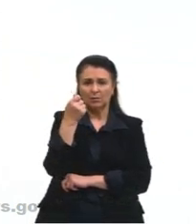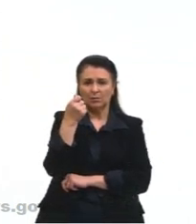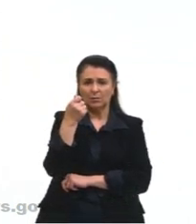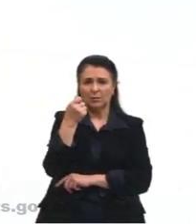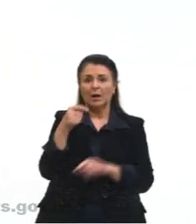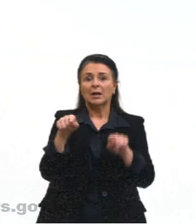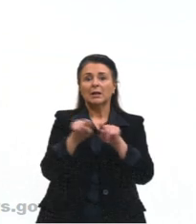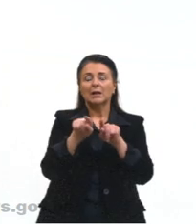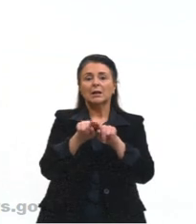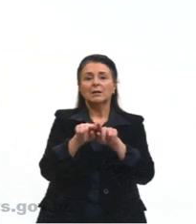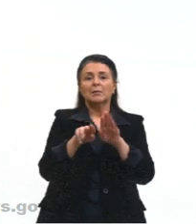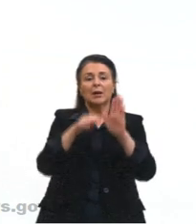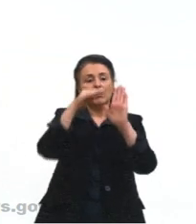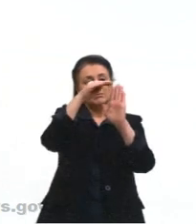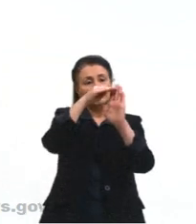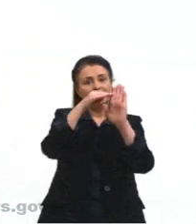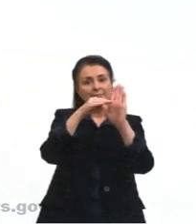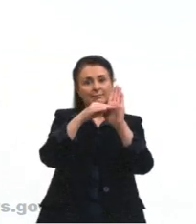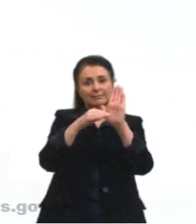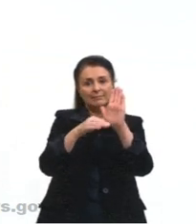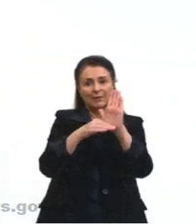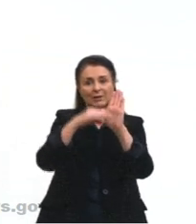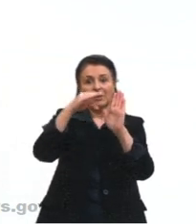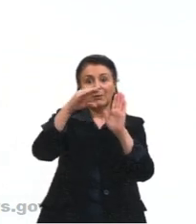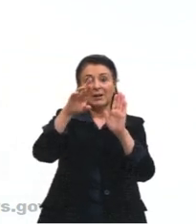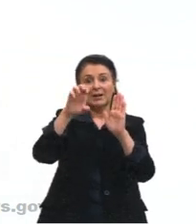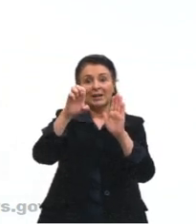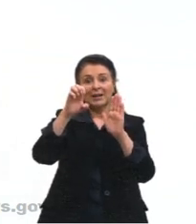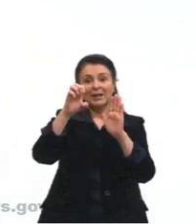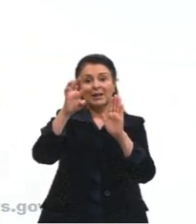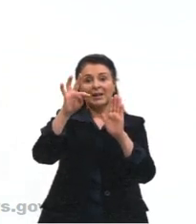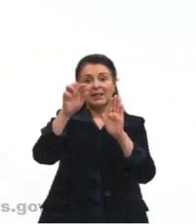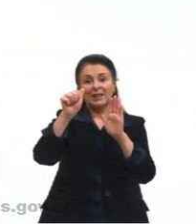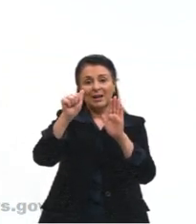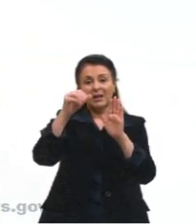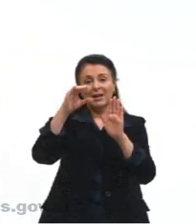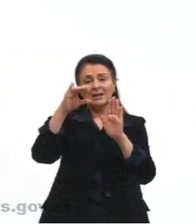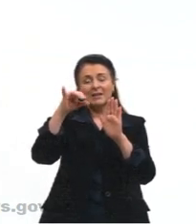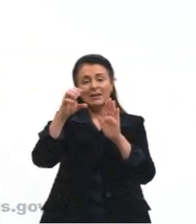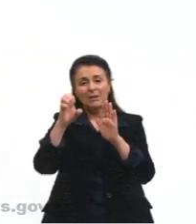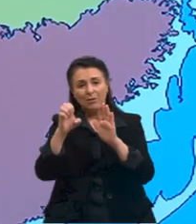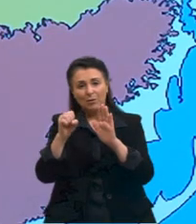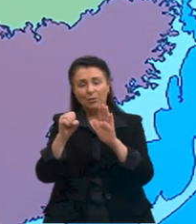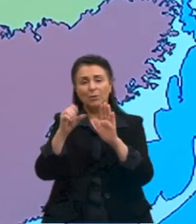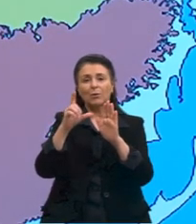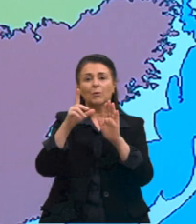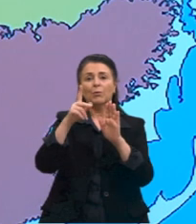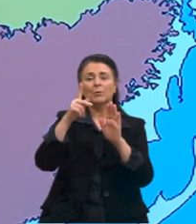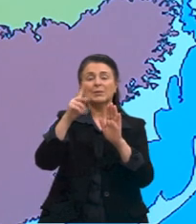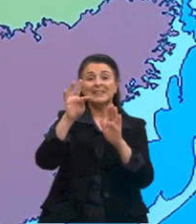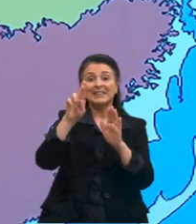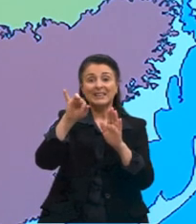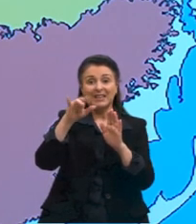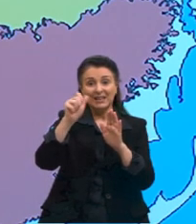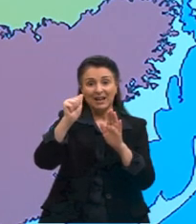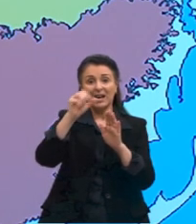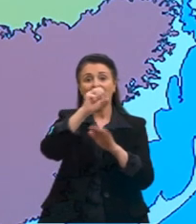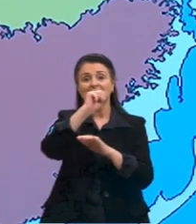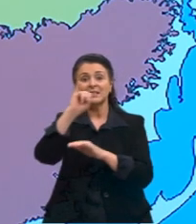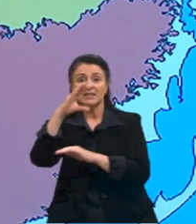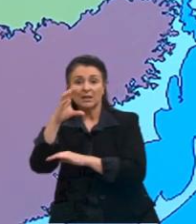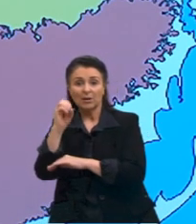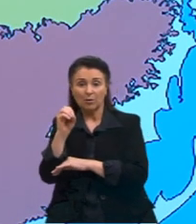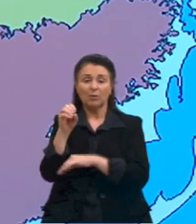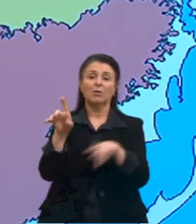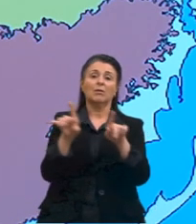cronológica, tá, Gunesada? Então, Cretáceo, né, o Triássico aqui, e a gente tem justamente essa formação ali, e a